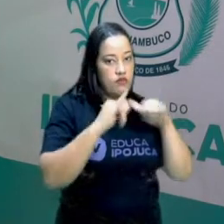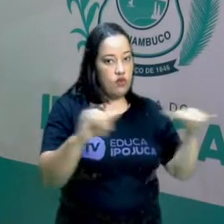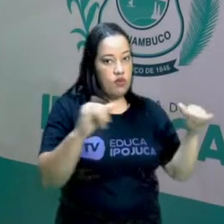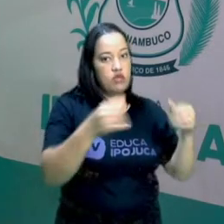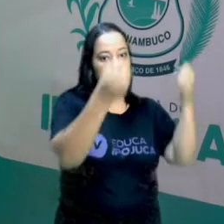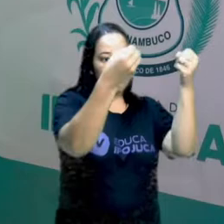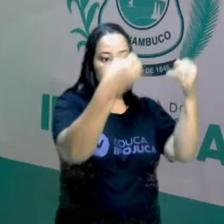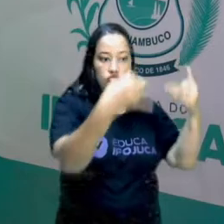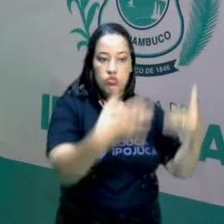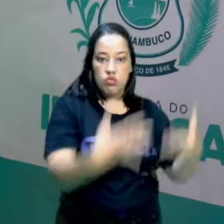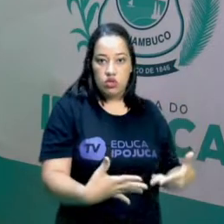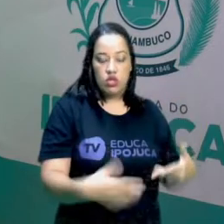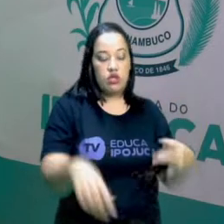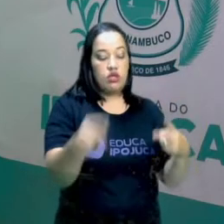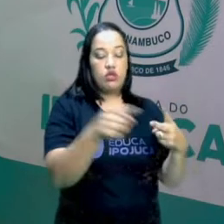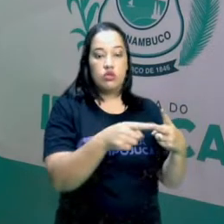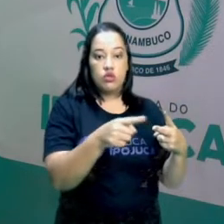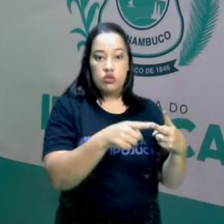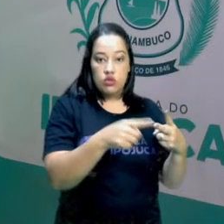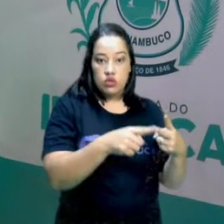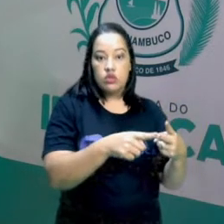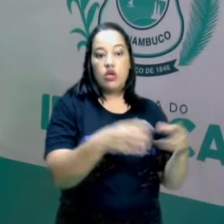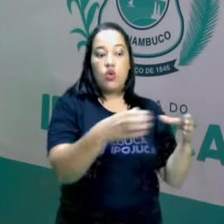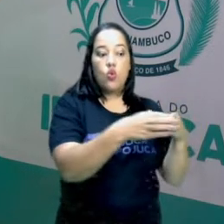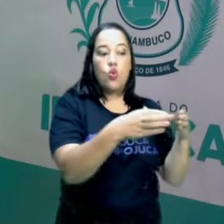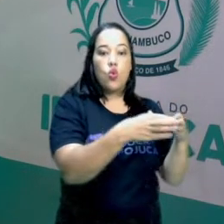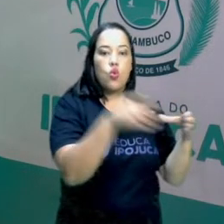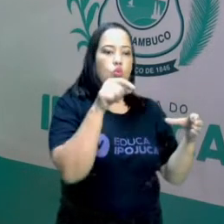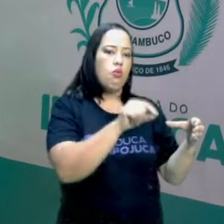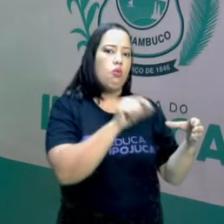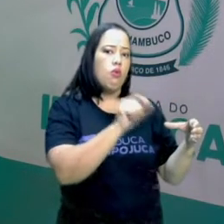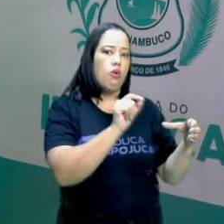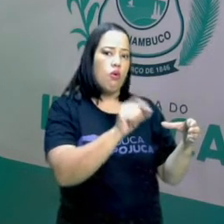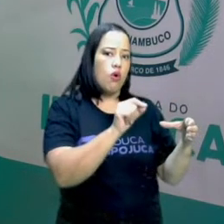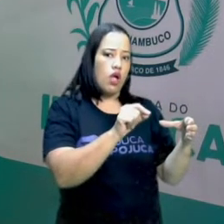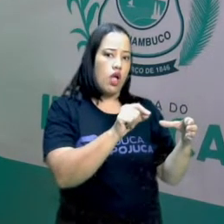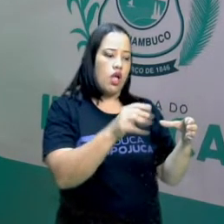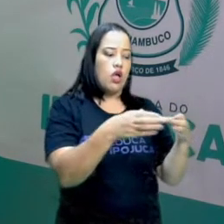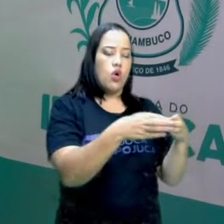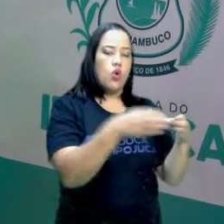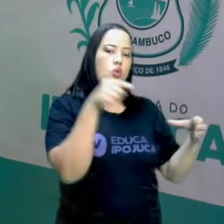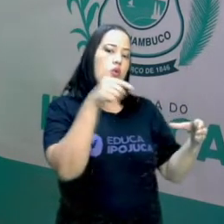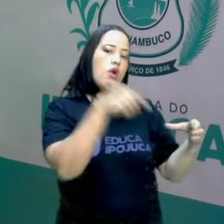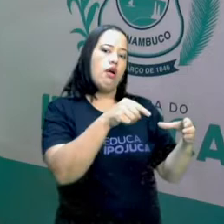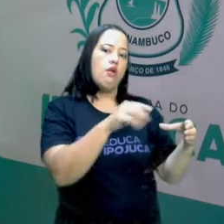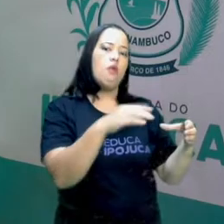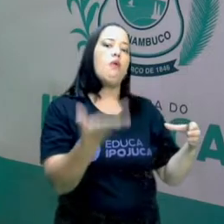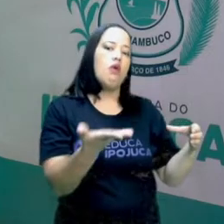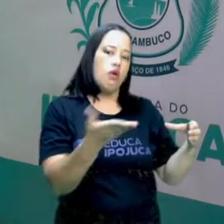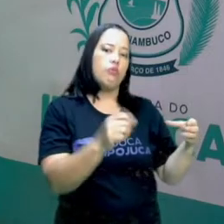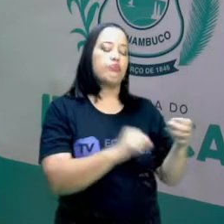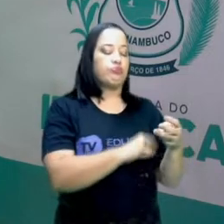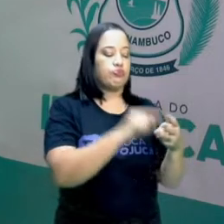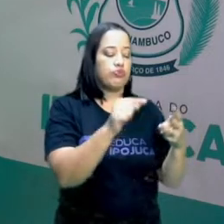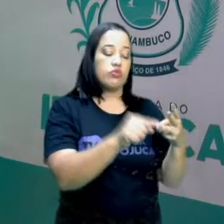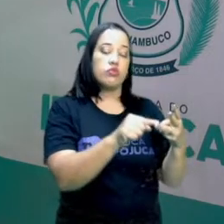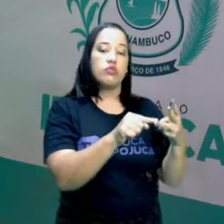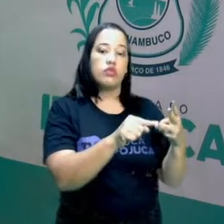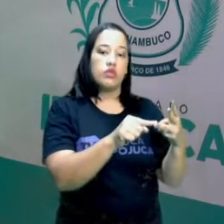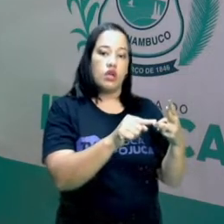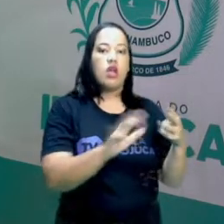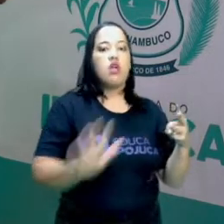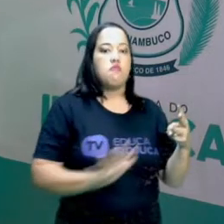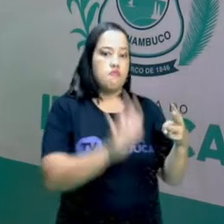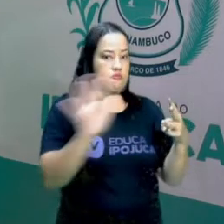explicações, público-alvo, que é atingir o público-alvo, que é atingir pessoas com as informações, trazem